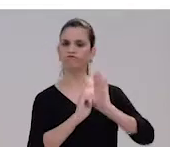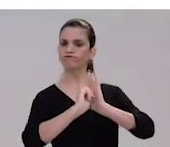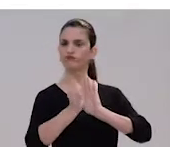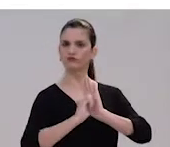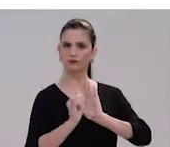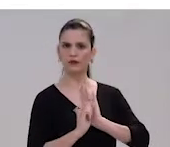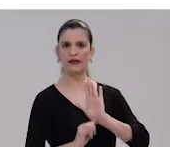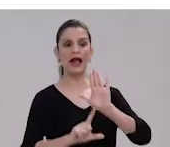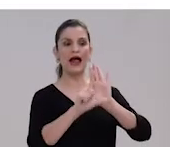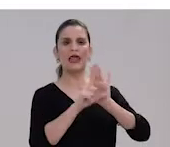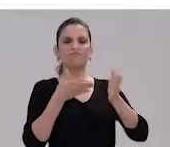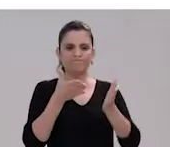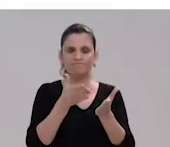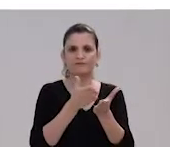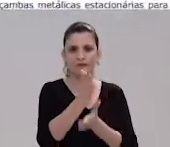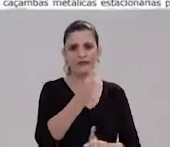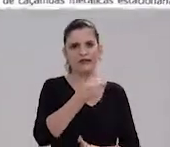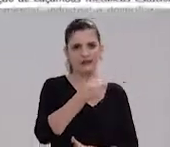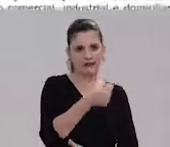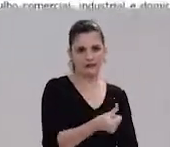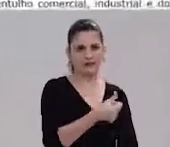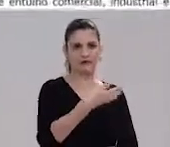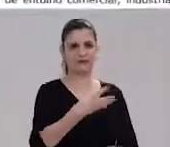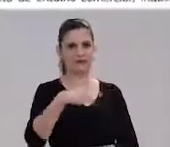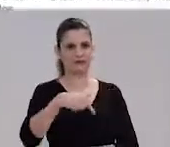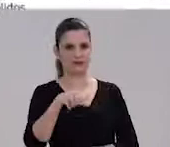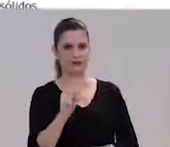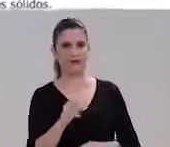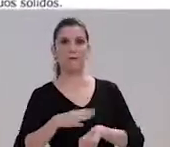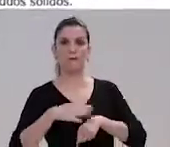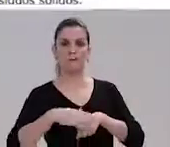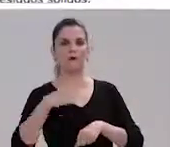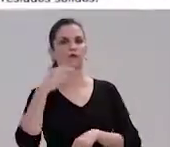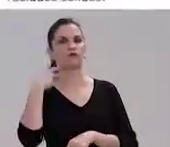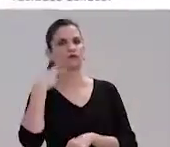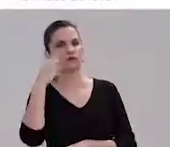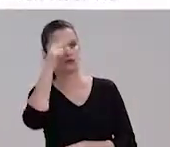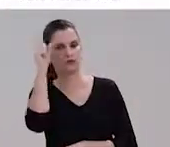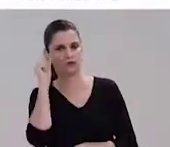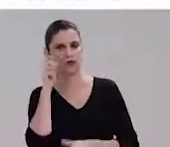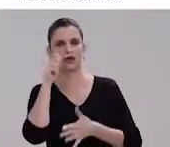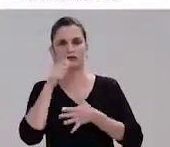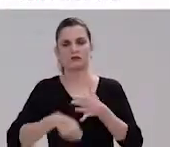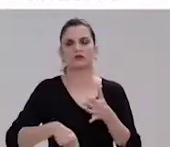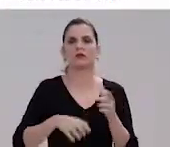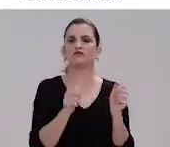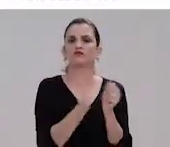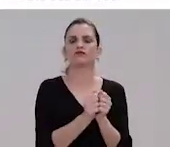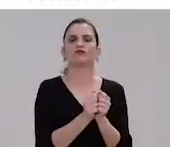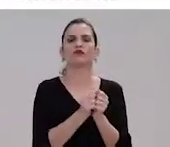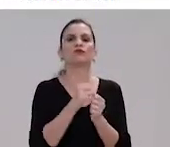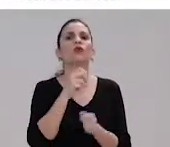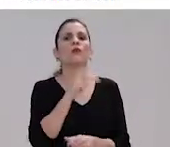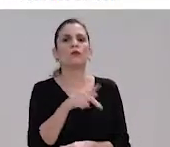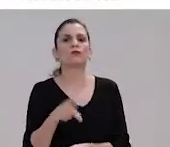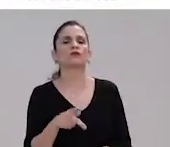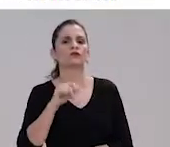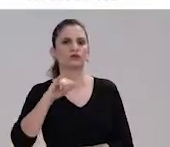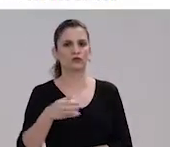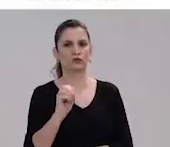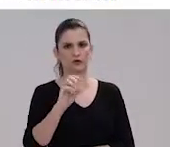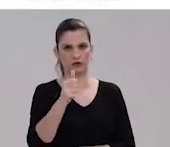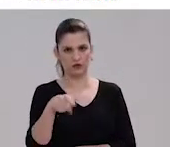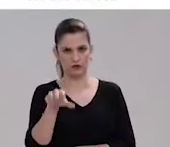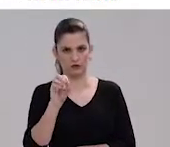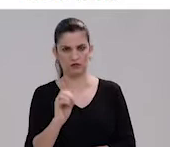publicada em Diário Oficial a sanção da Lei nº.478, de autoria do vereador Otávio Trade e assinada também pelo vereador